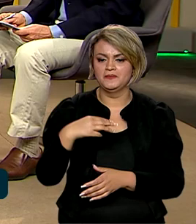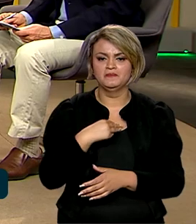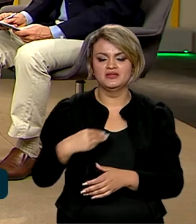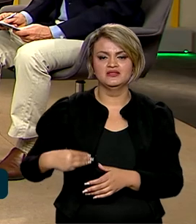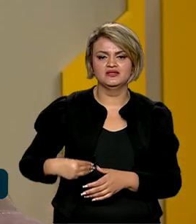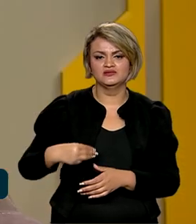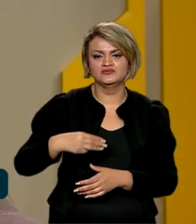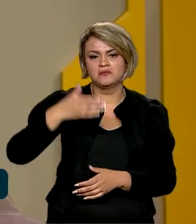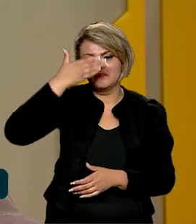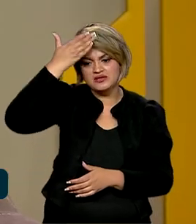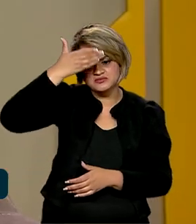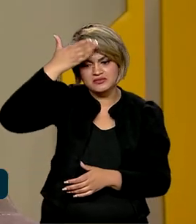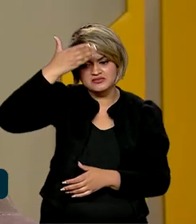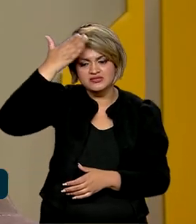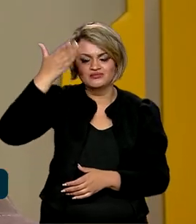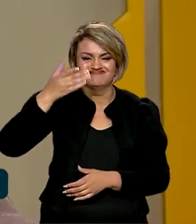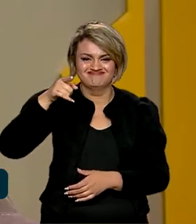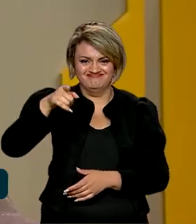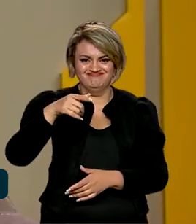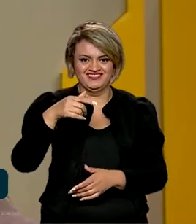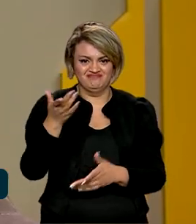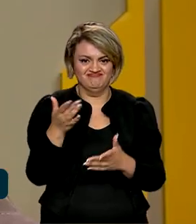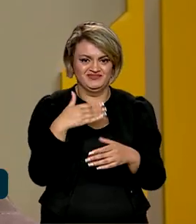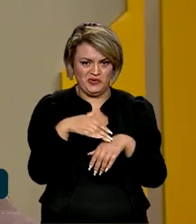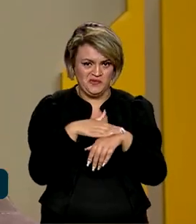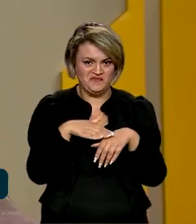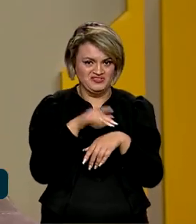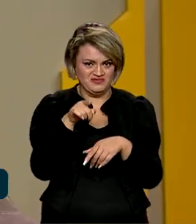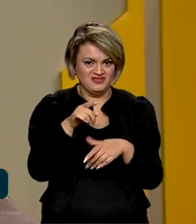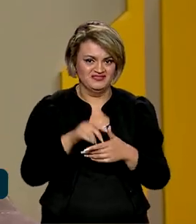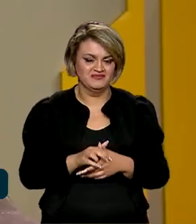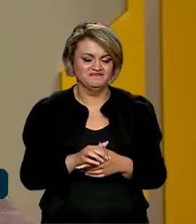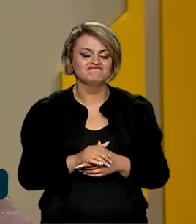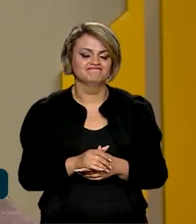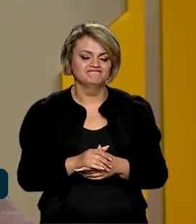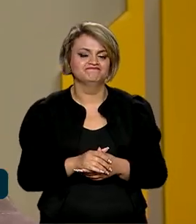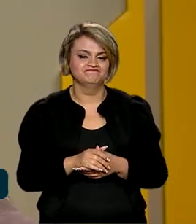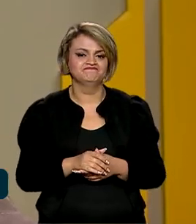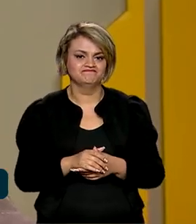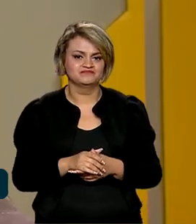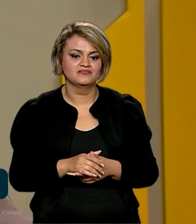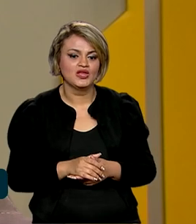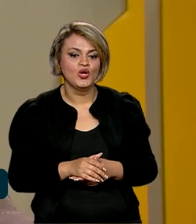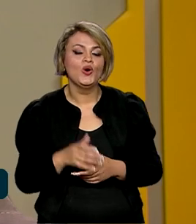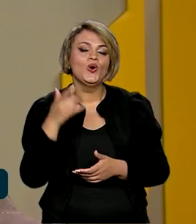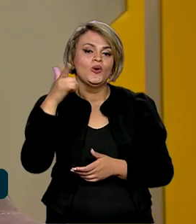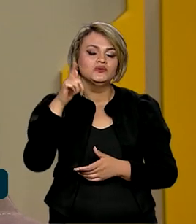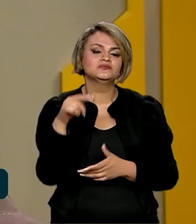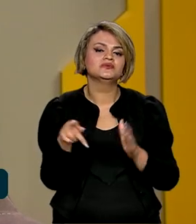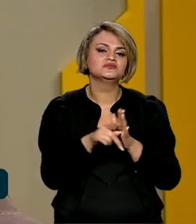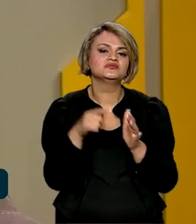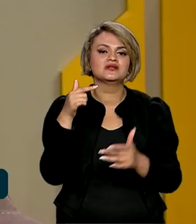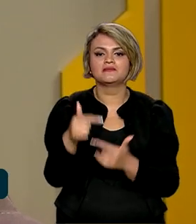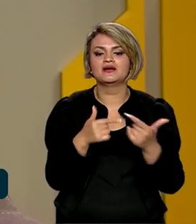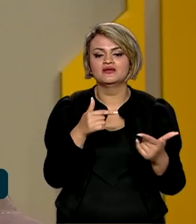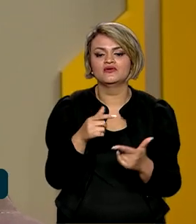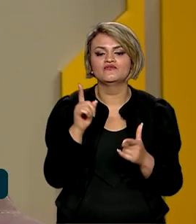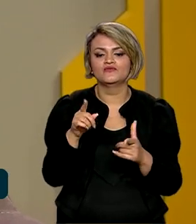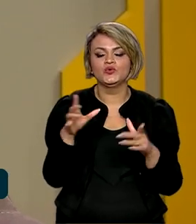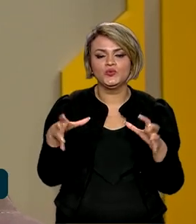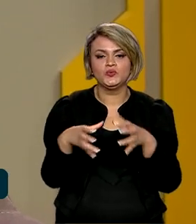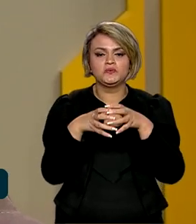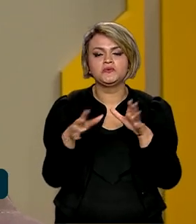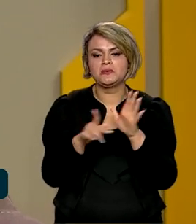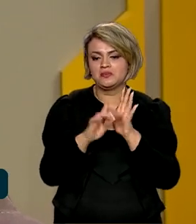Macedo, o senhor faz parte lá da Secretaria-Geral da Presidência, não Exatamente. E outra frente de trabalho foi a Cúpula da